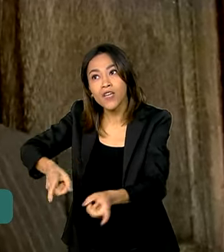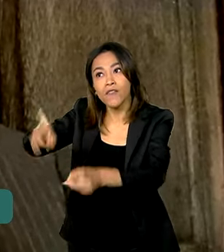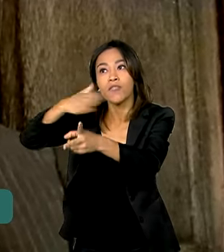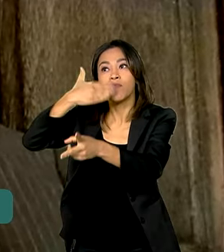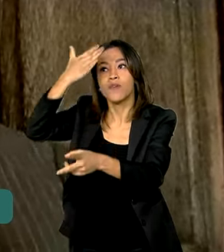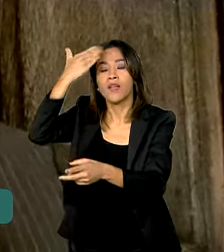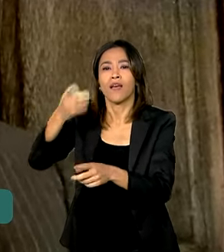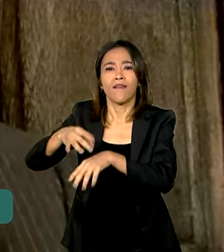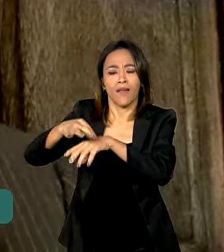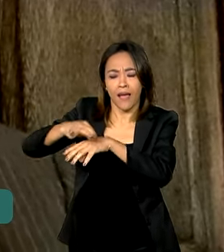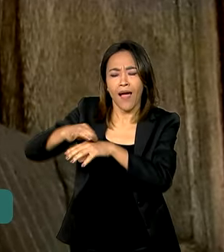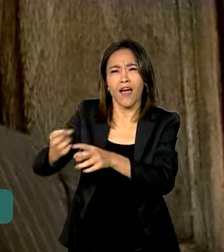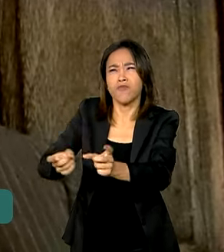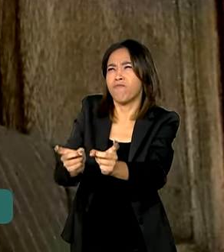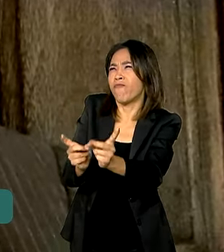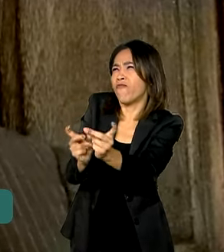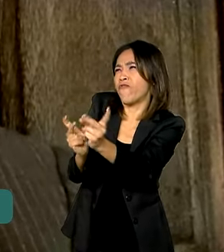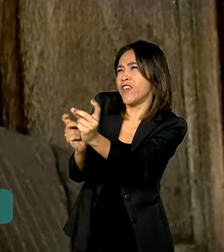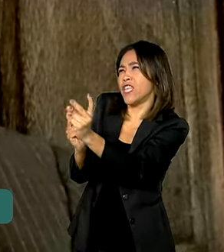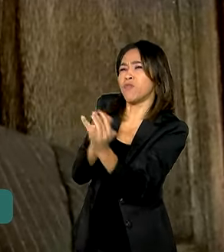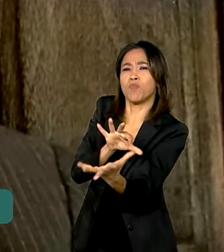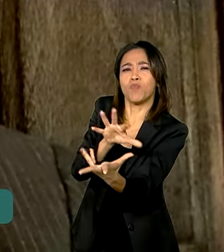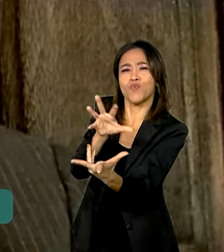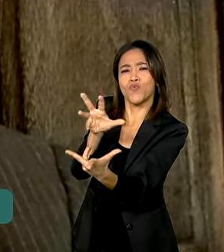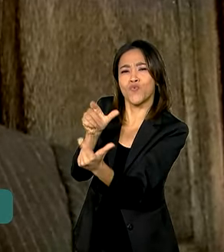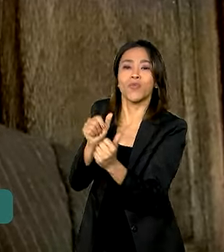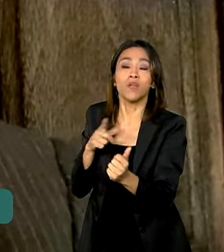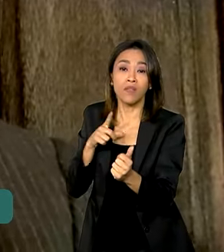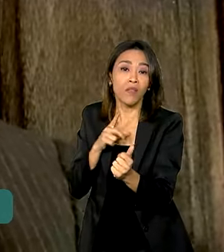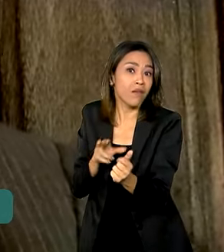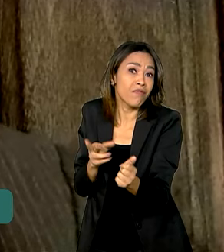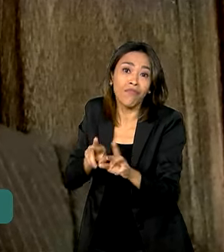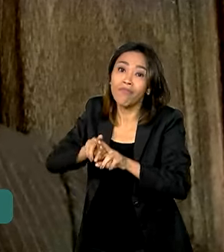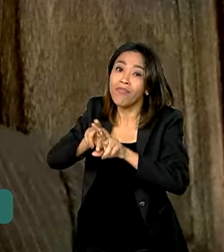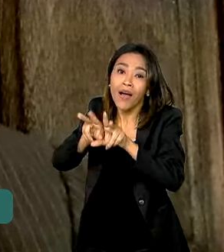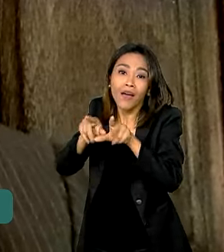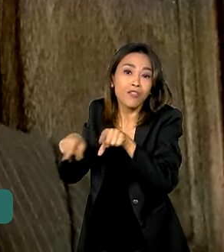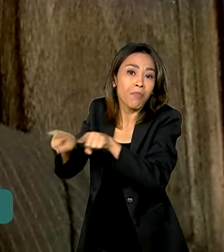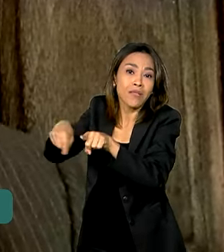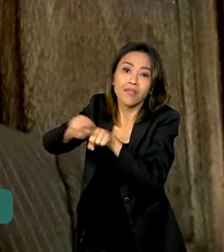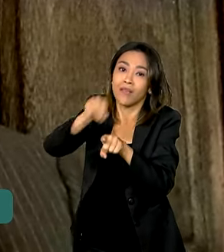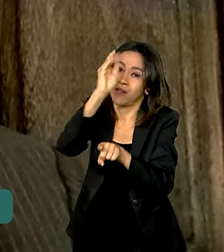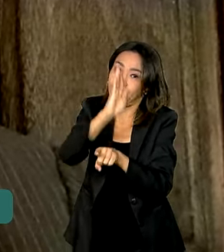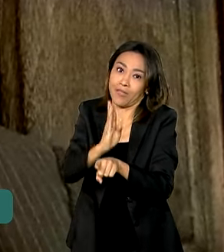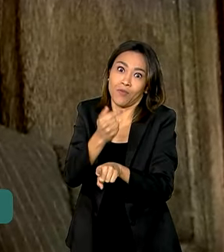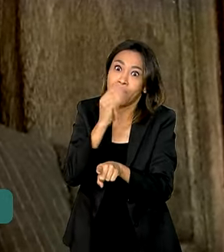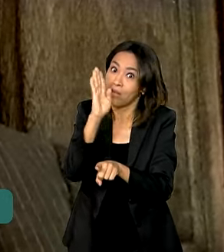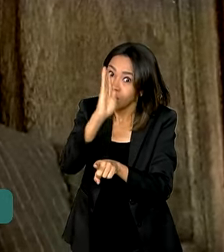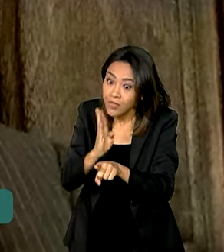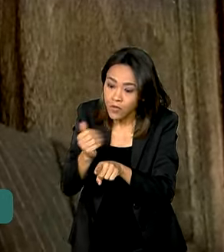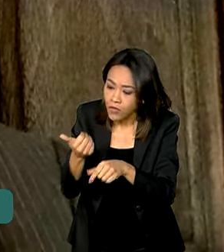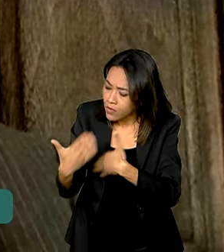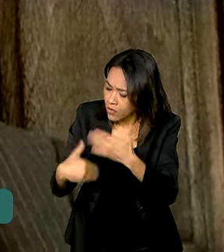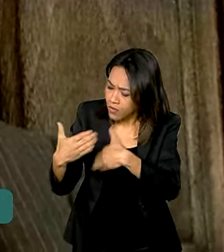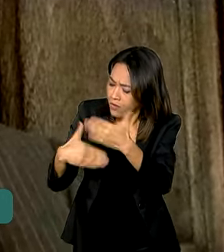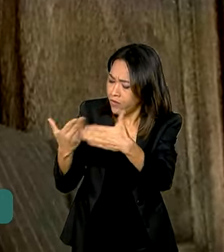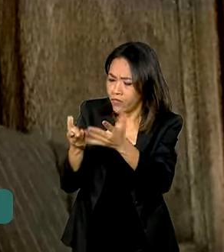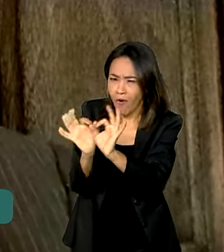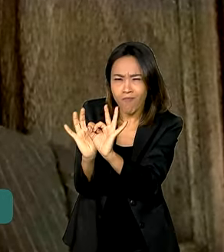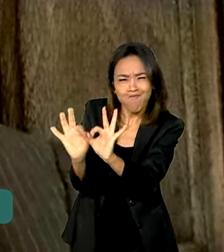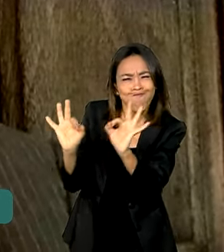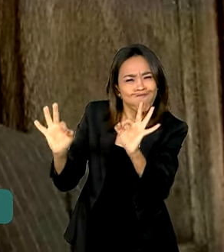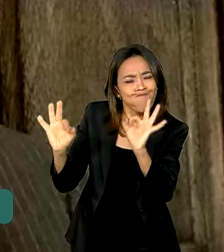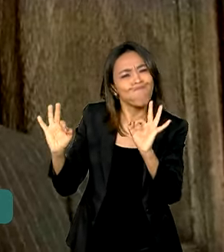carne para o mundo inteiro e tem muitos parceiros. Então, nesse aspecto, o Brasil se desenvolveu bastante e tecnologicamente